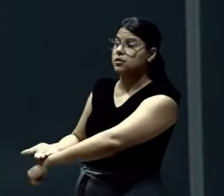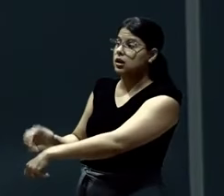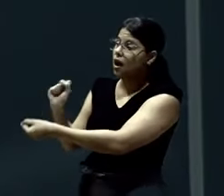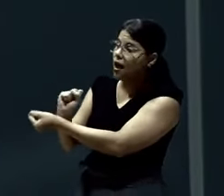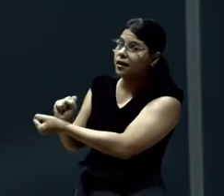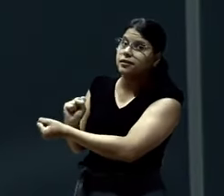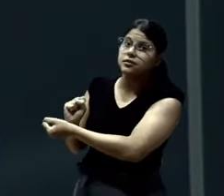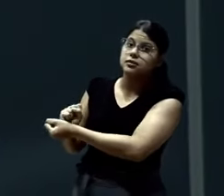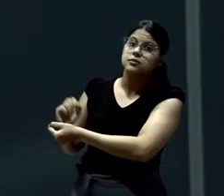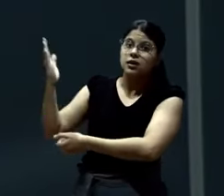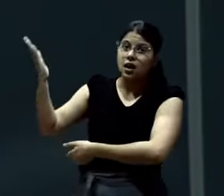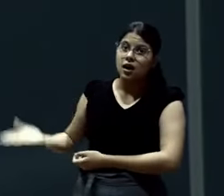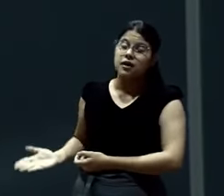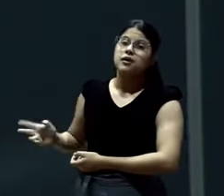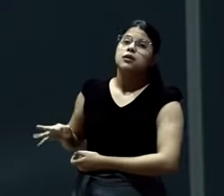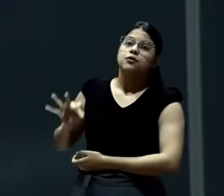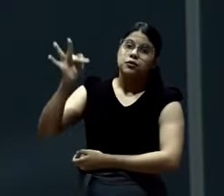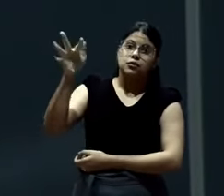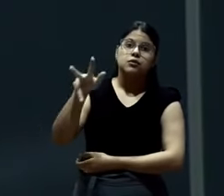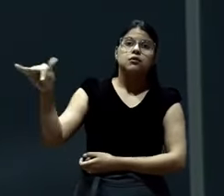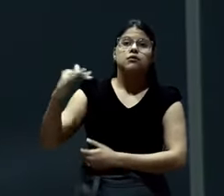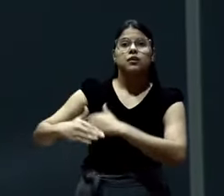É aquela chatice. Vai passar.